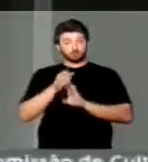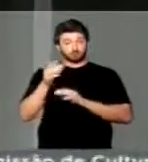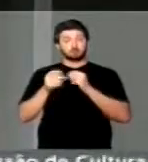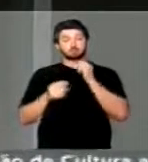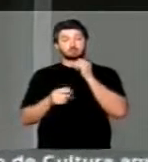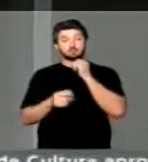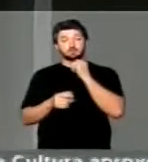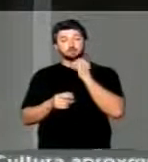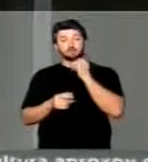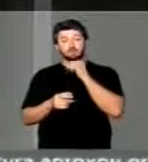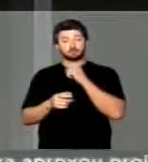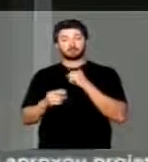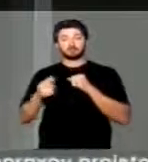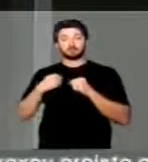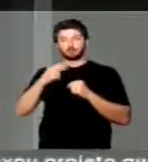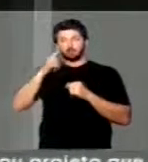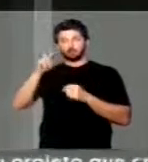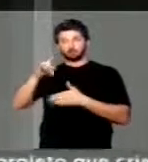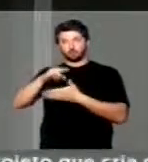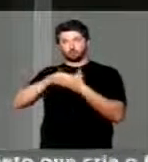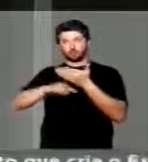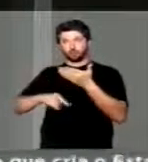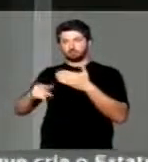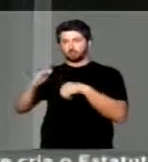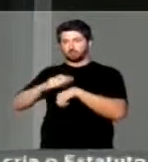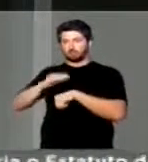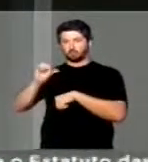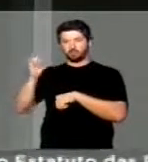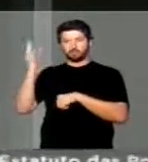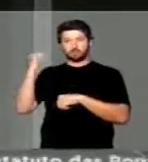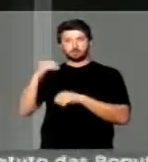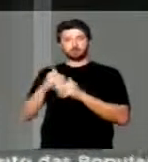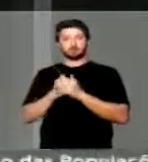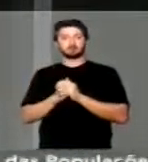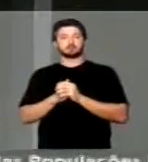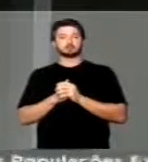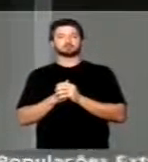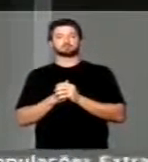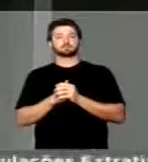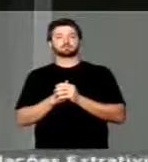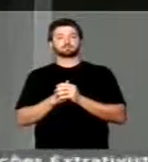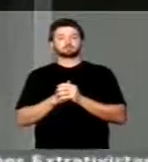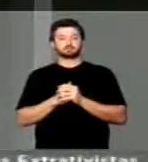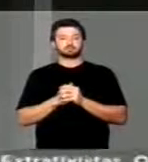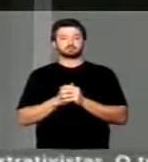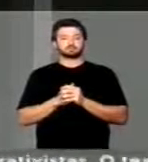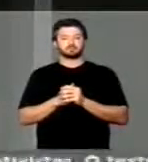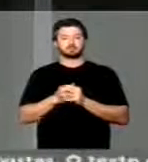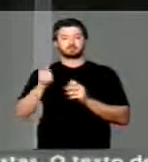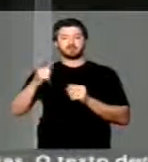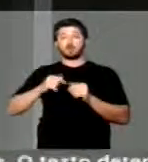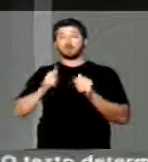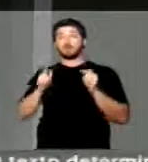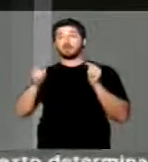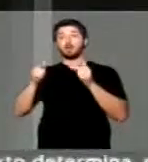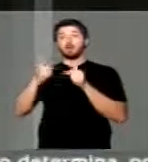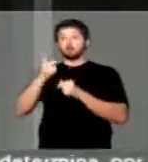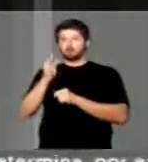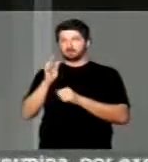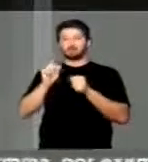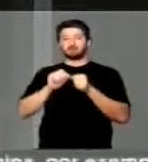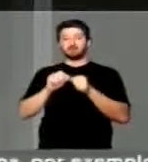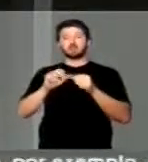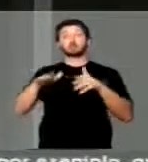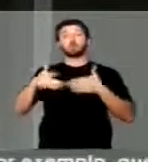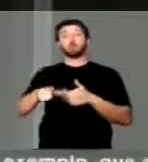que eu vi agora num documento recente, numa verdadeira autocrítica que o PT faz